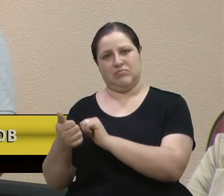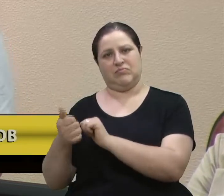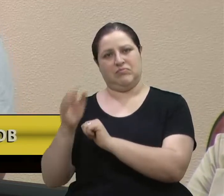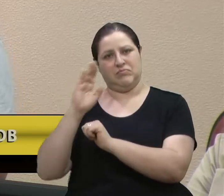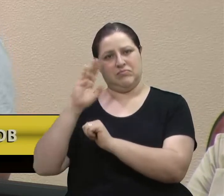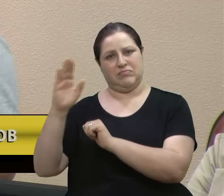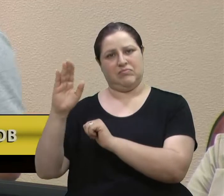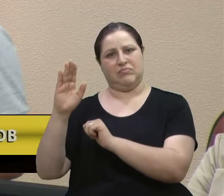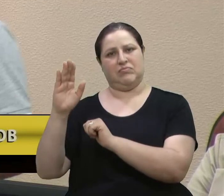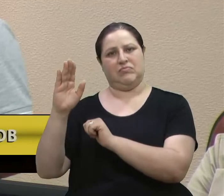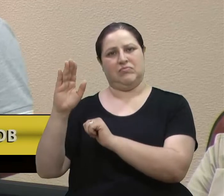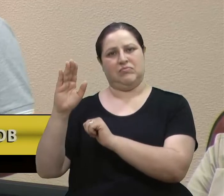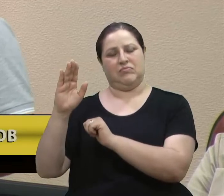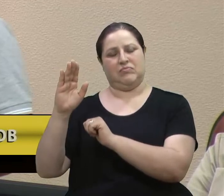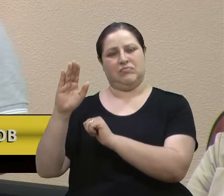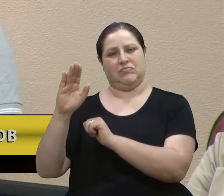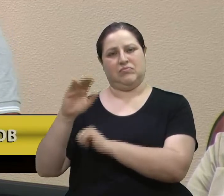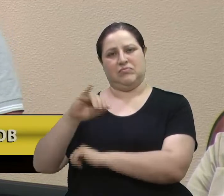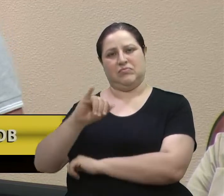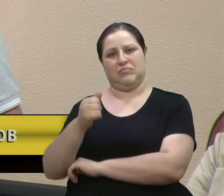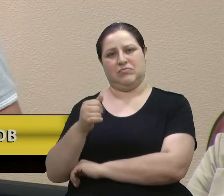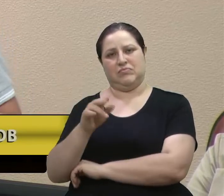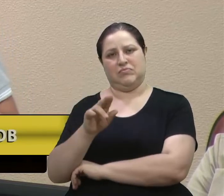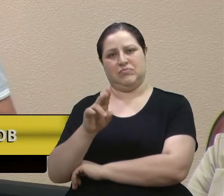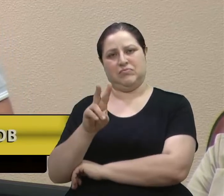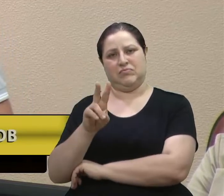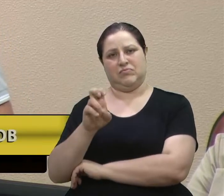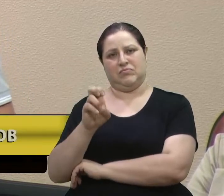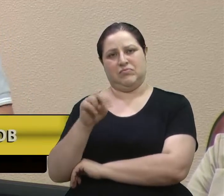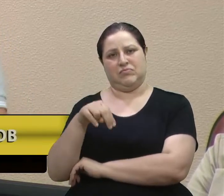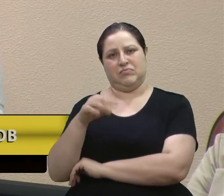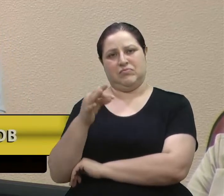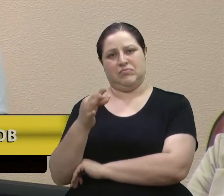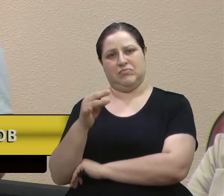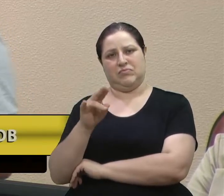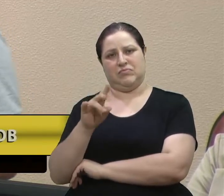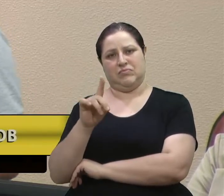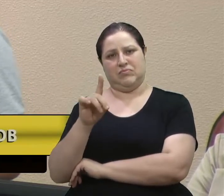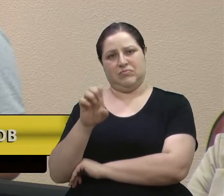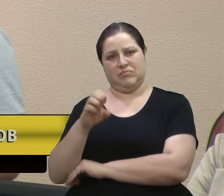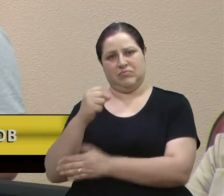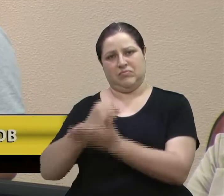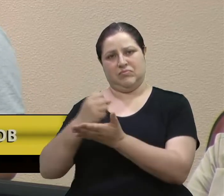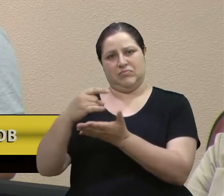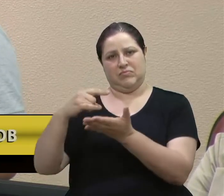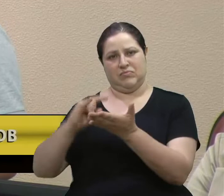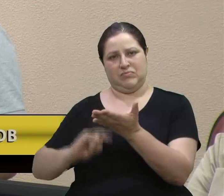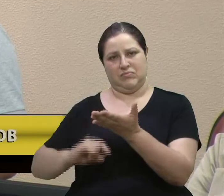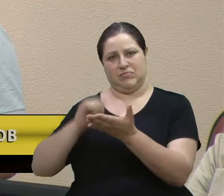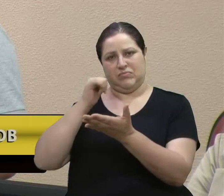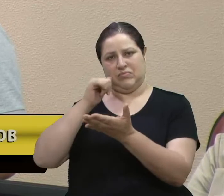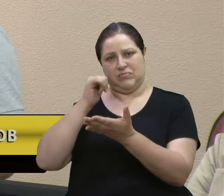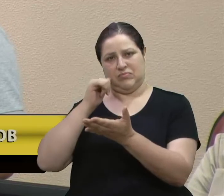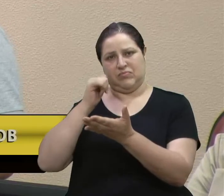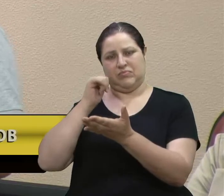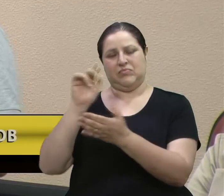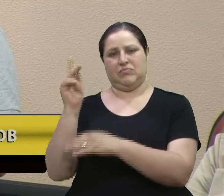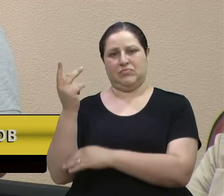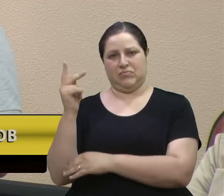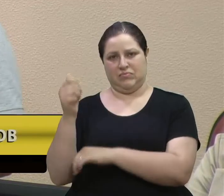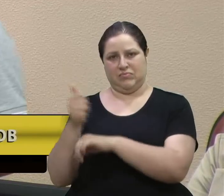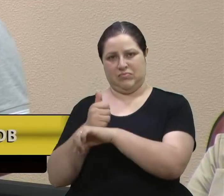historiadora contratada, fazendo a visitação no estádio, principalmente contando a história do futebol de Caxias no Memorial,